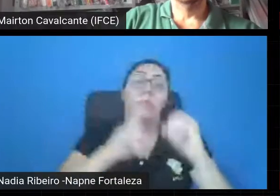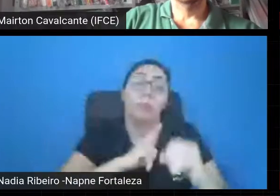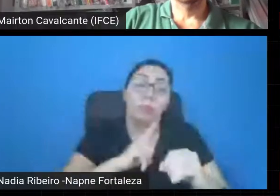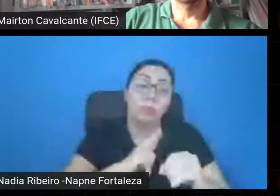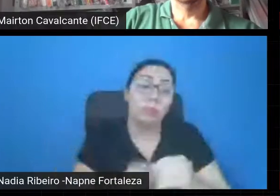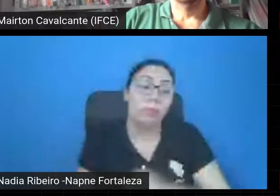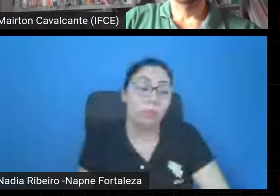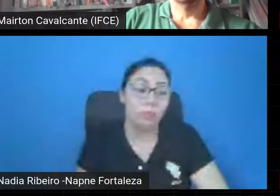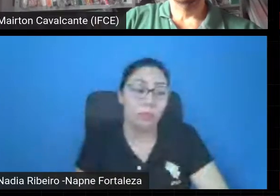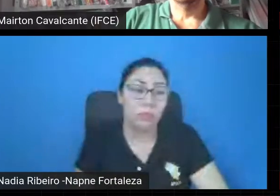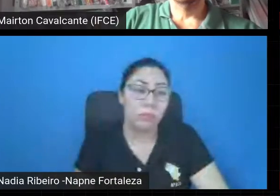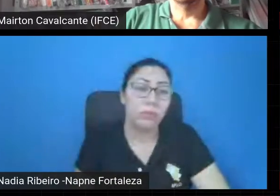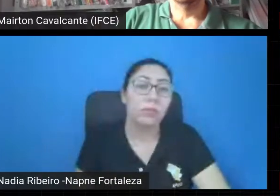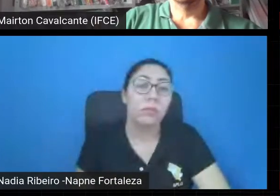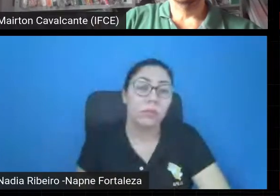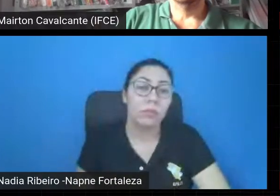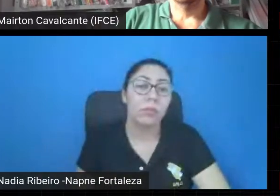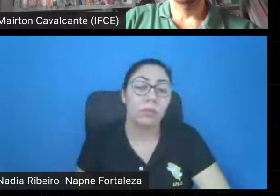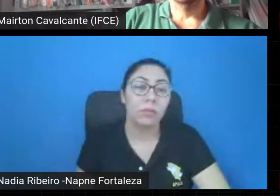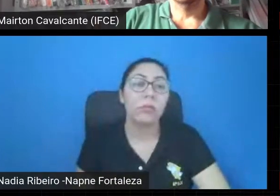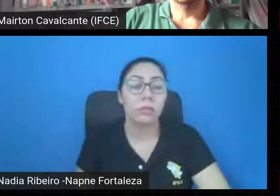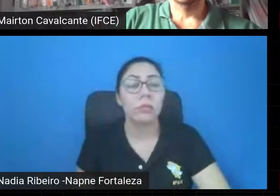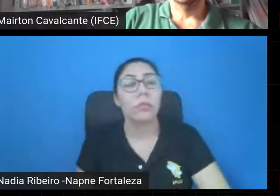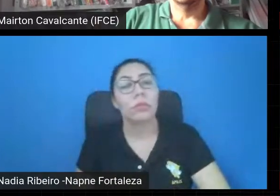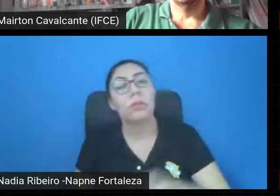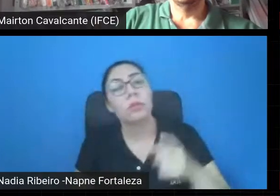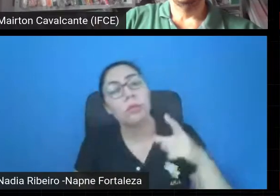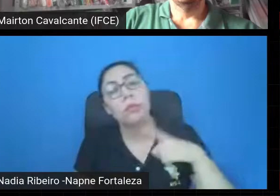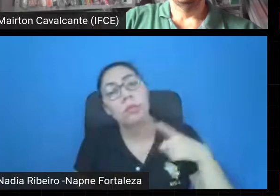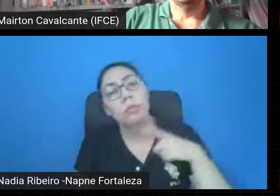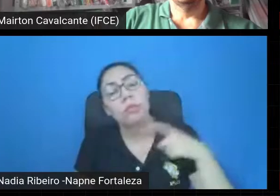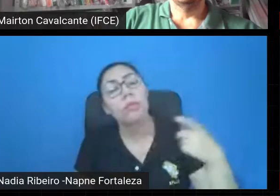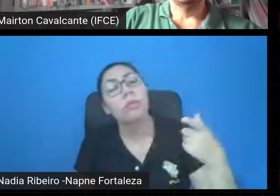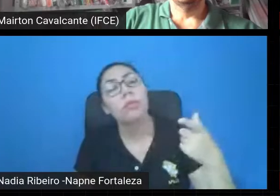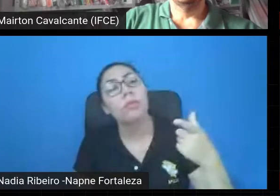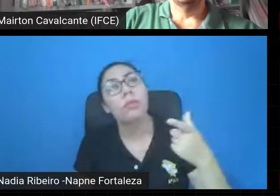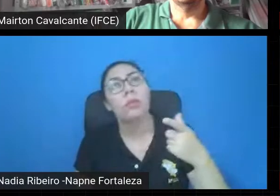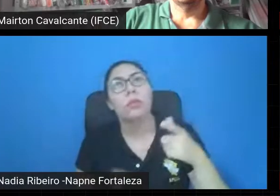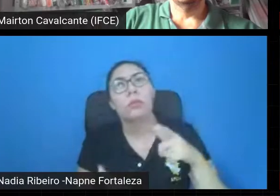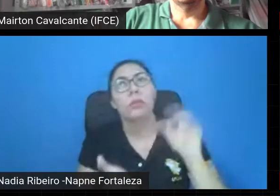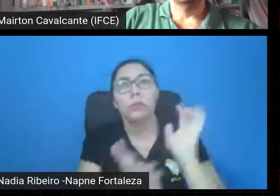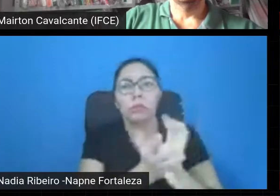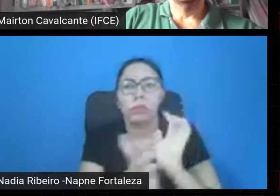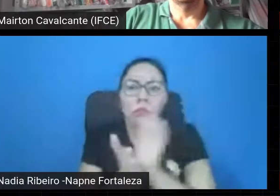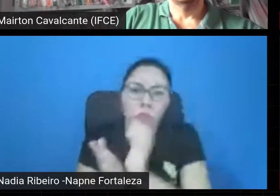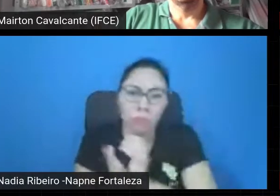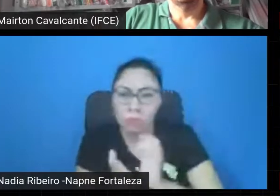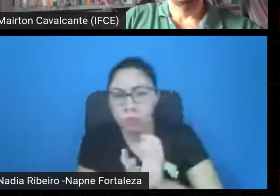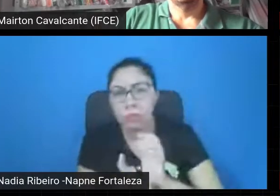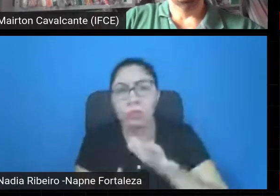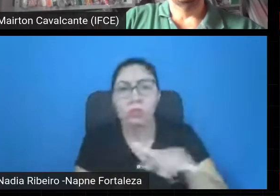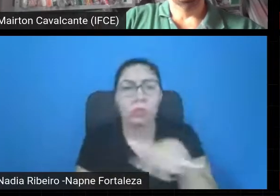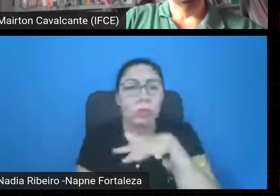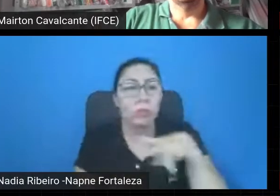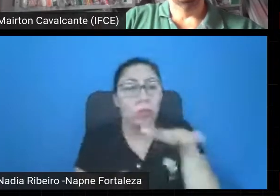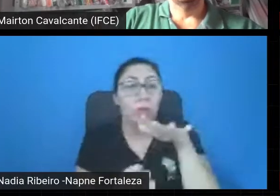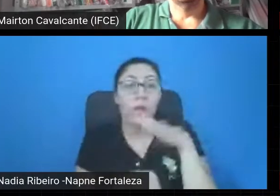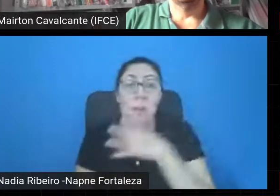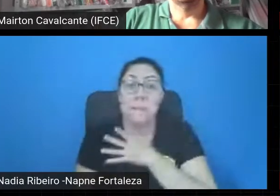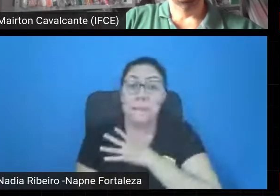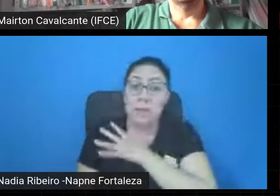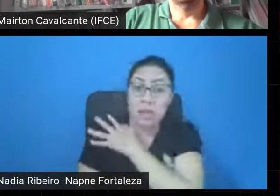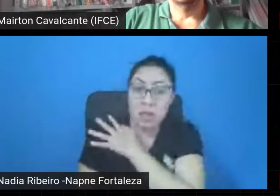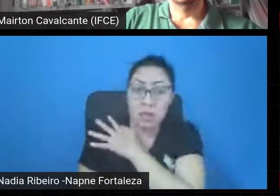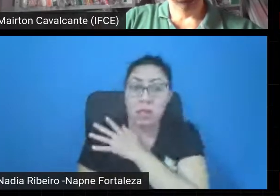militares, depois aplica na astronomia, ou desenvolve na astronomia e aplica nos militares, então, existe